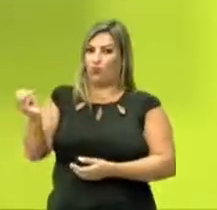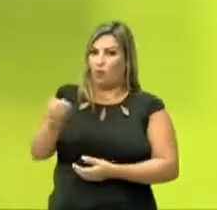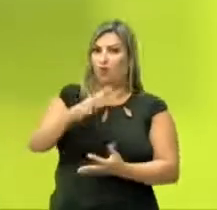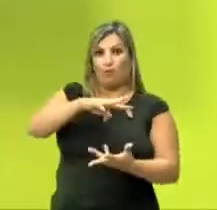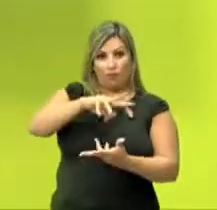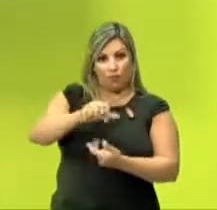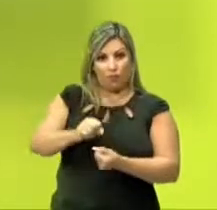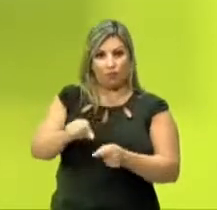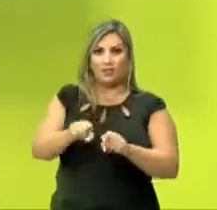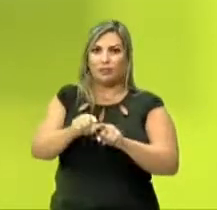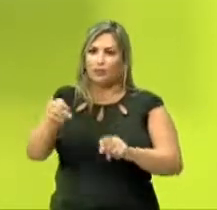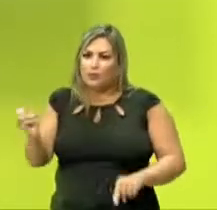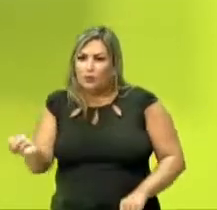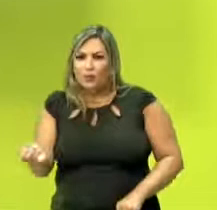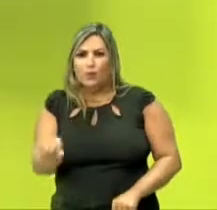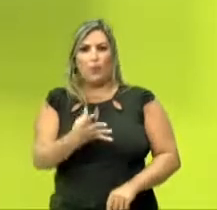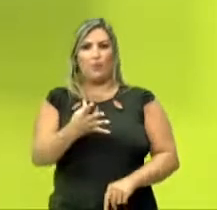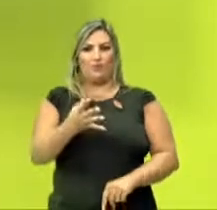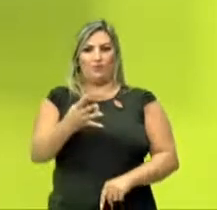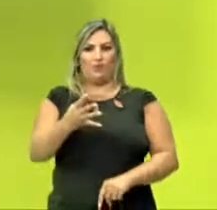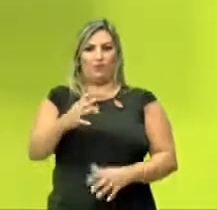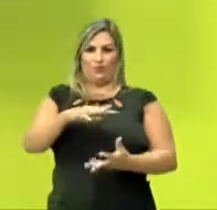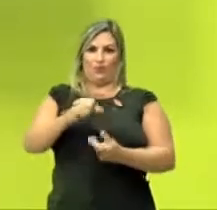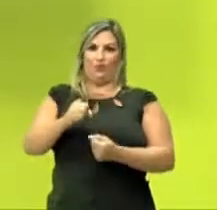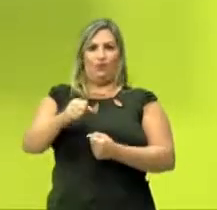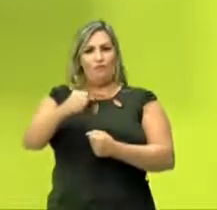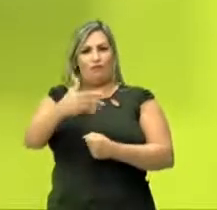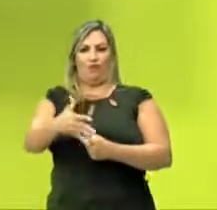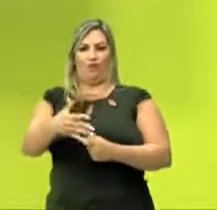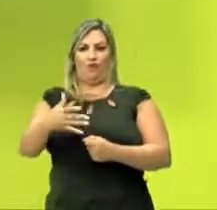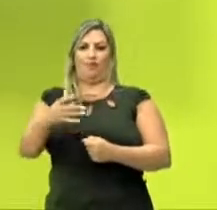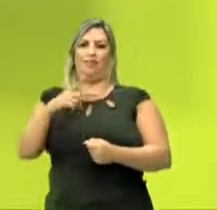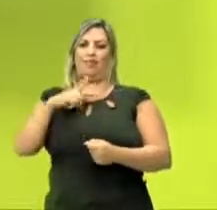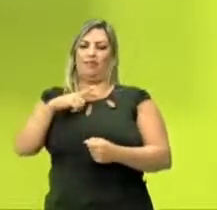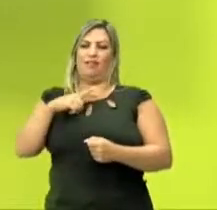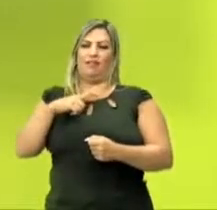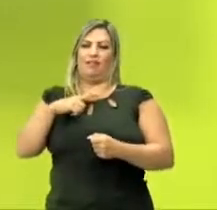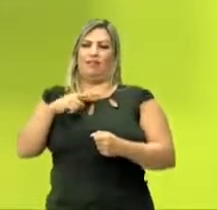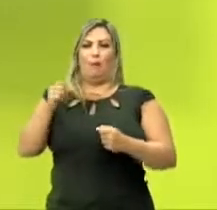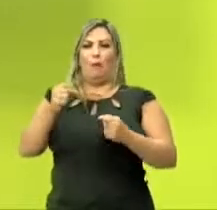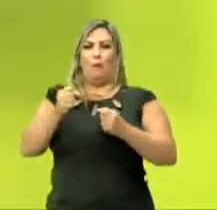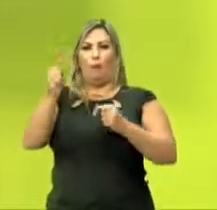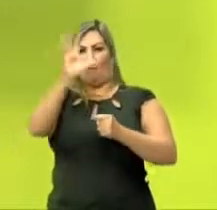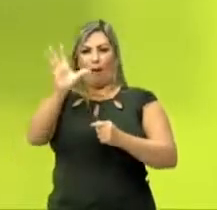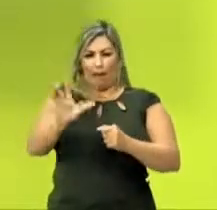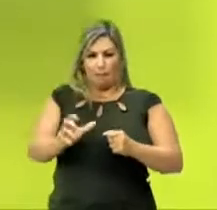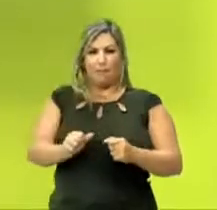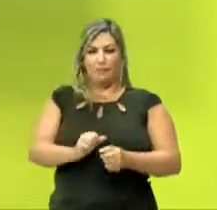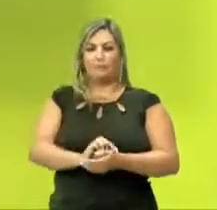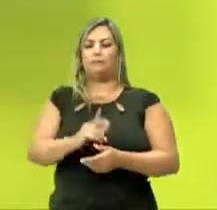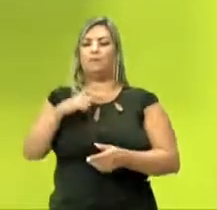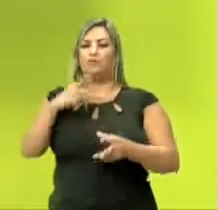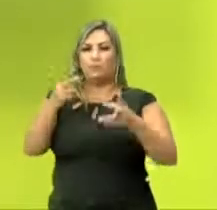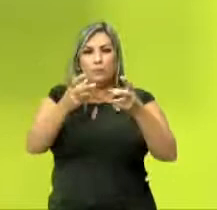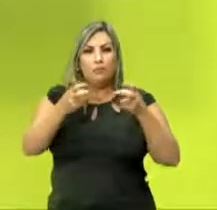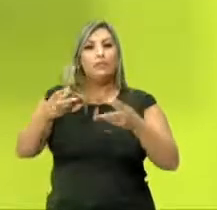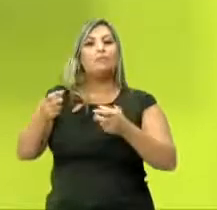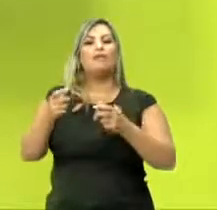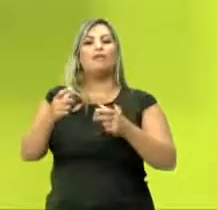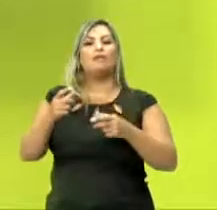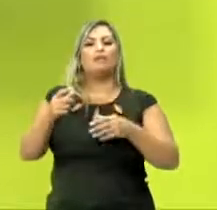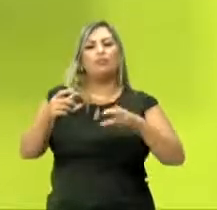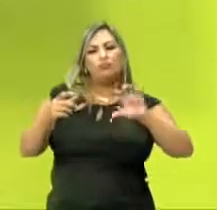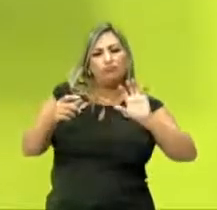descoberta do novíssimo mundo, tá? Um pouco fora ali no enquadramento do mapa, mas a gente já vai ter ali,